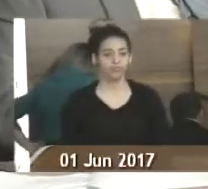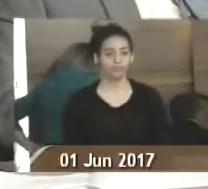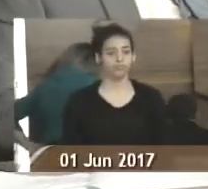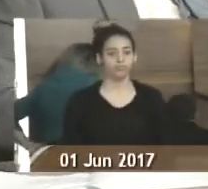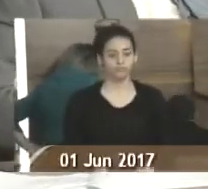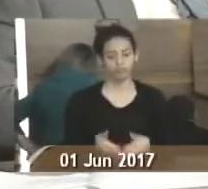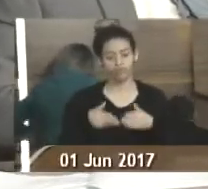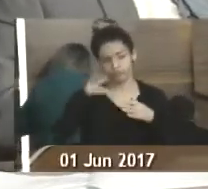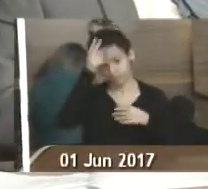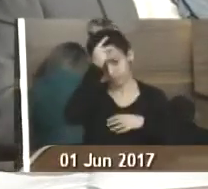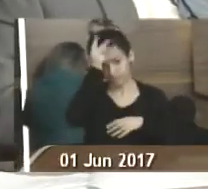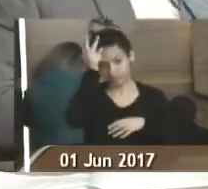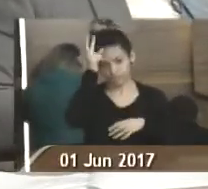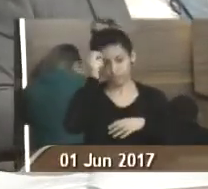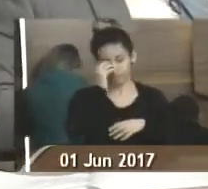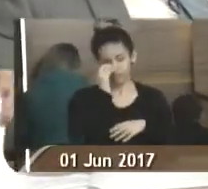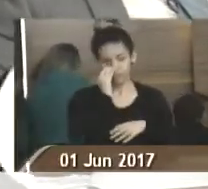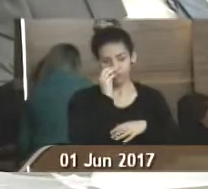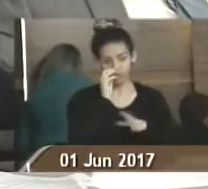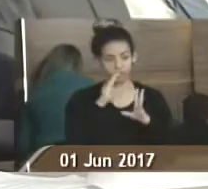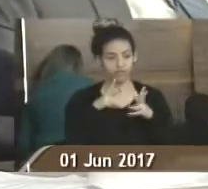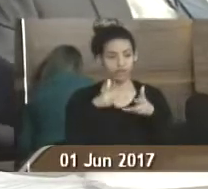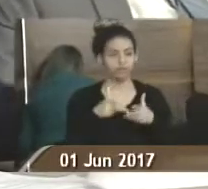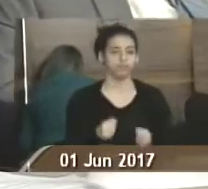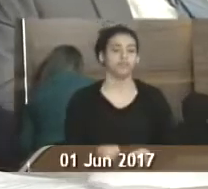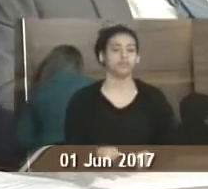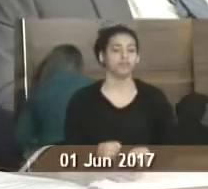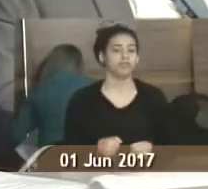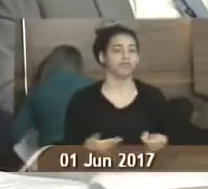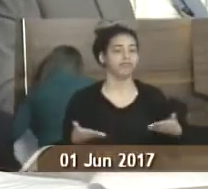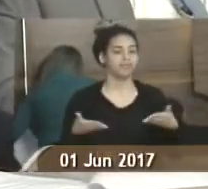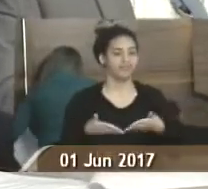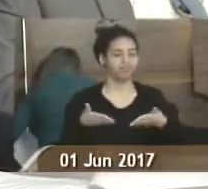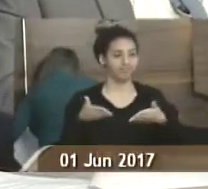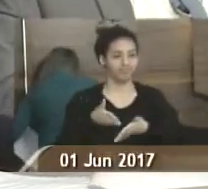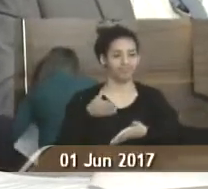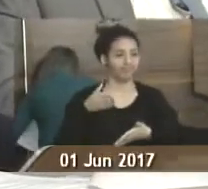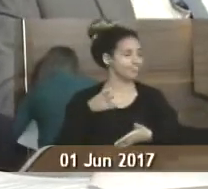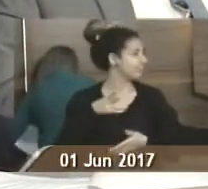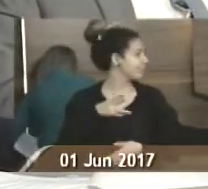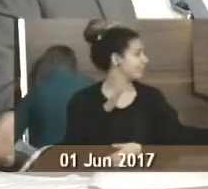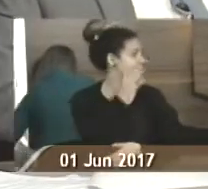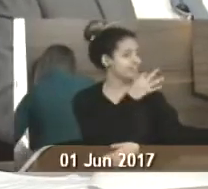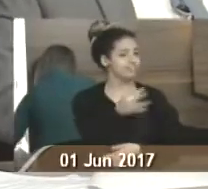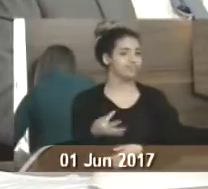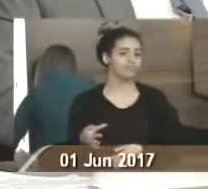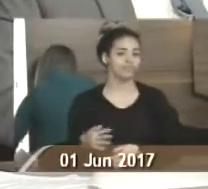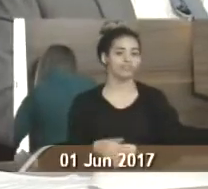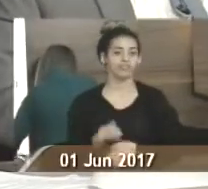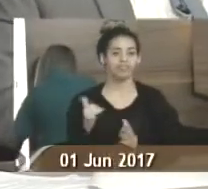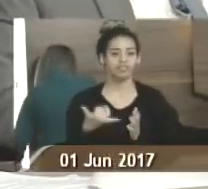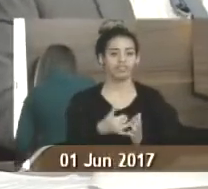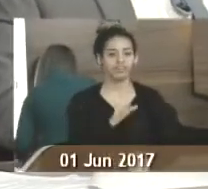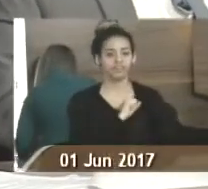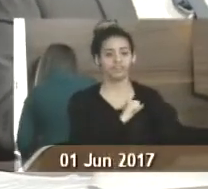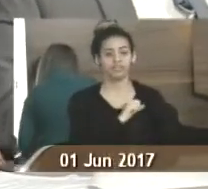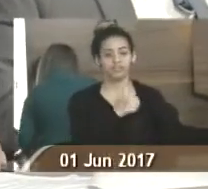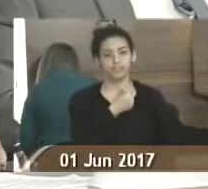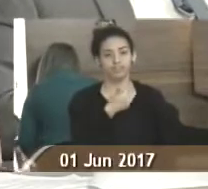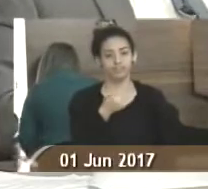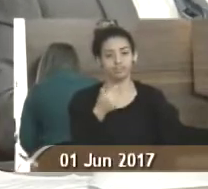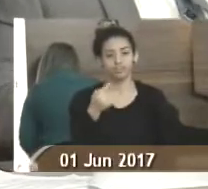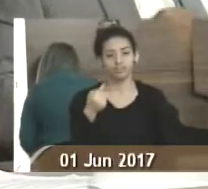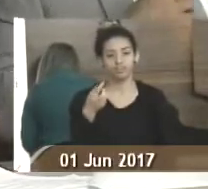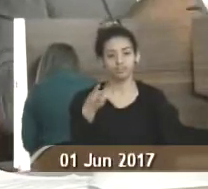prefeito municipal a limpeza do Valão na Rua da Jaqueira, bairro Frade. Marquinho Coelho, indicação 1753, de